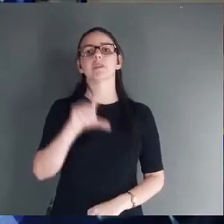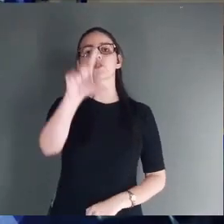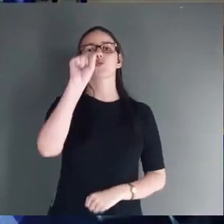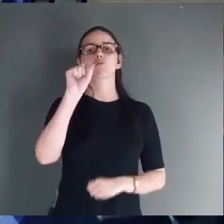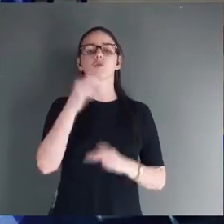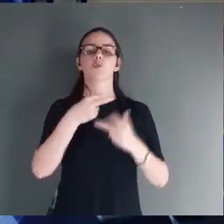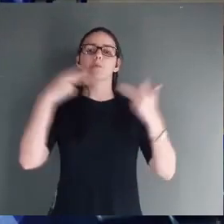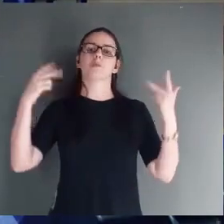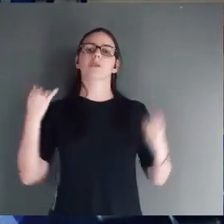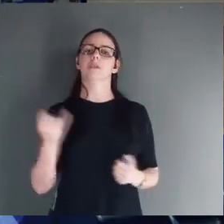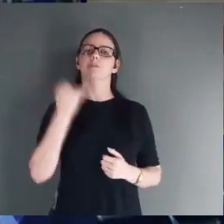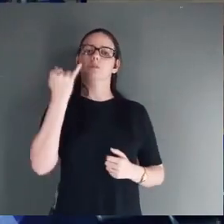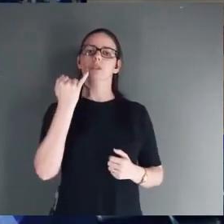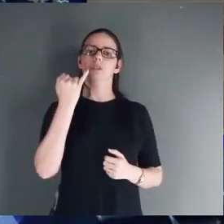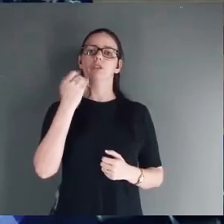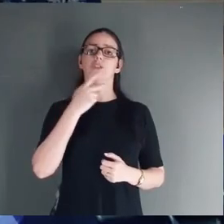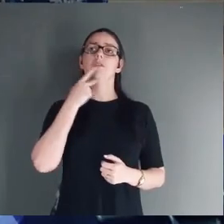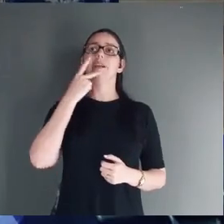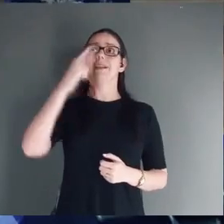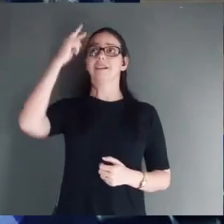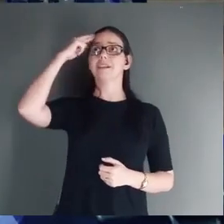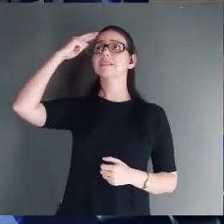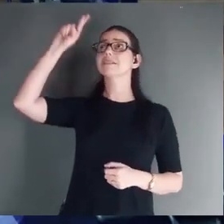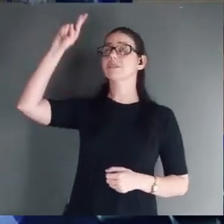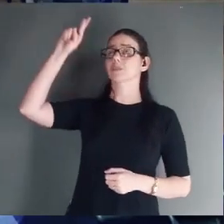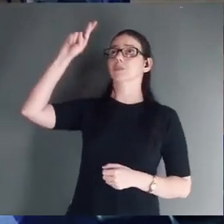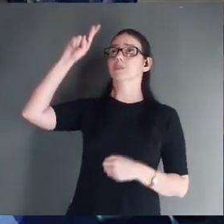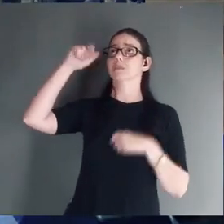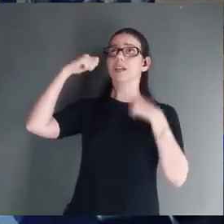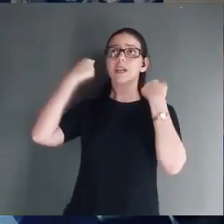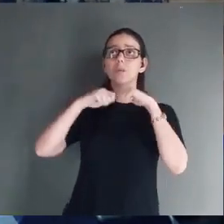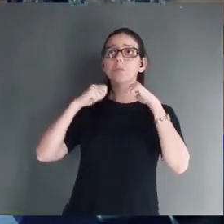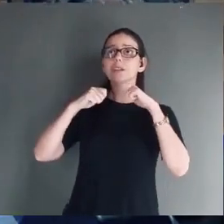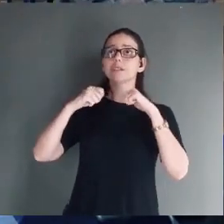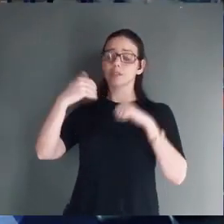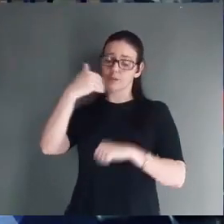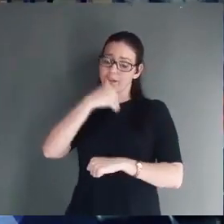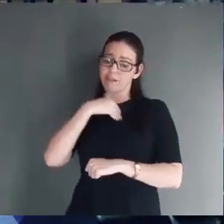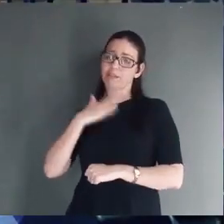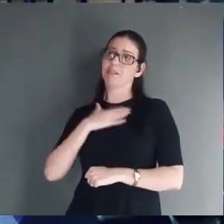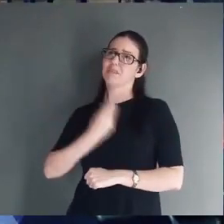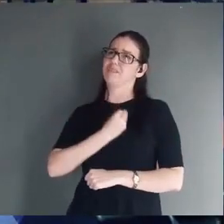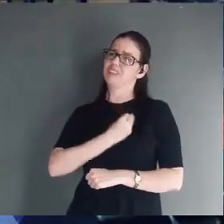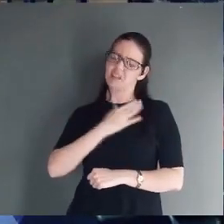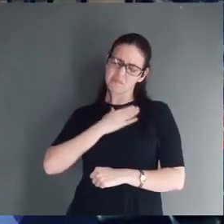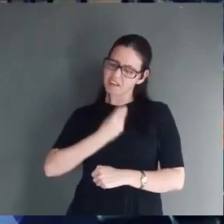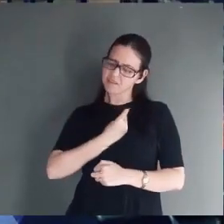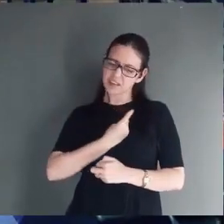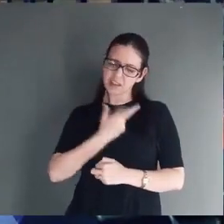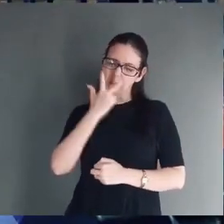E falar para ele. Senhor eu preciso que o Senhor nasça. A minha vida está como esse curral.